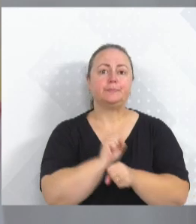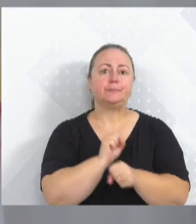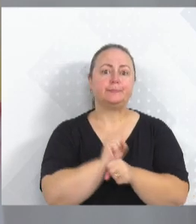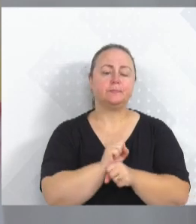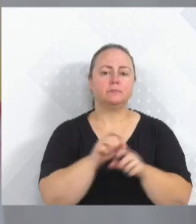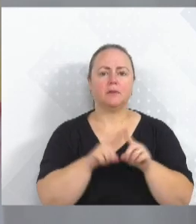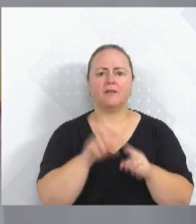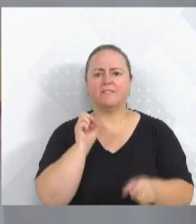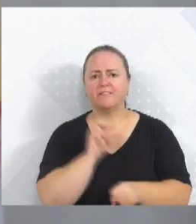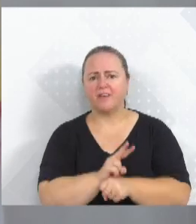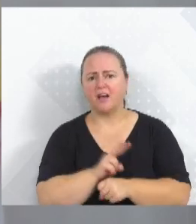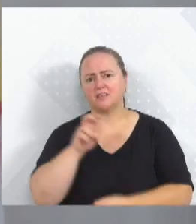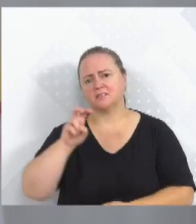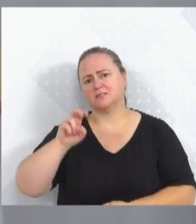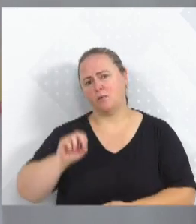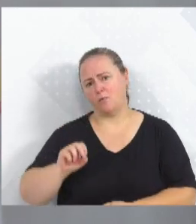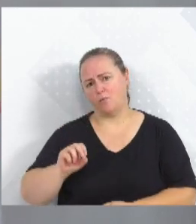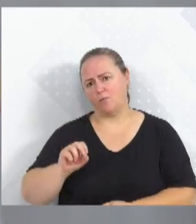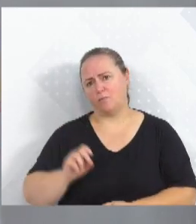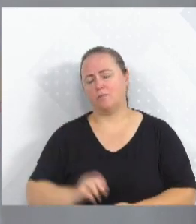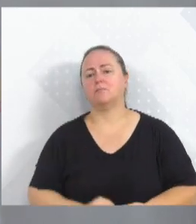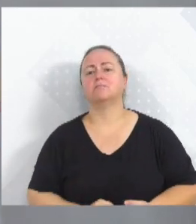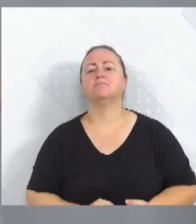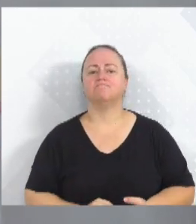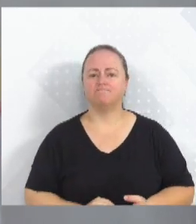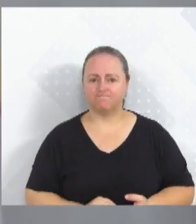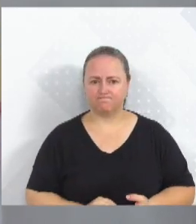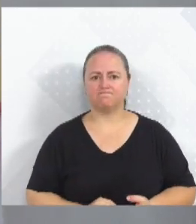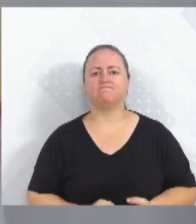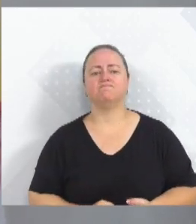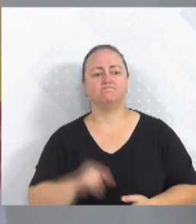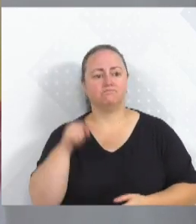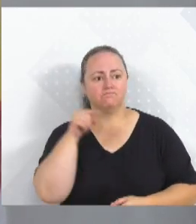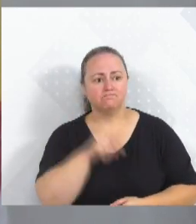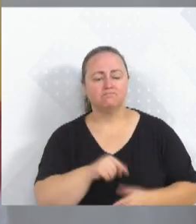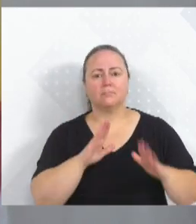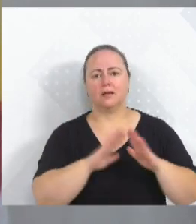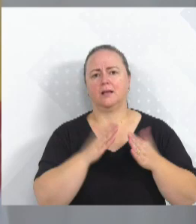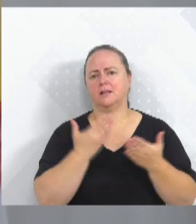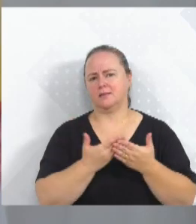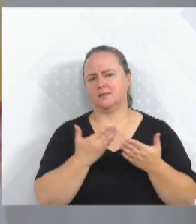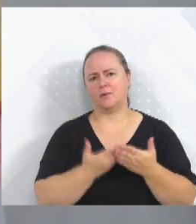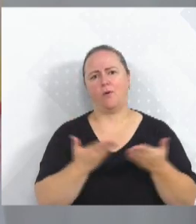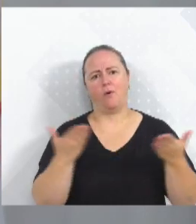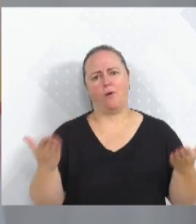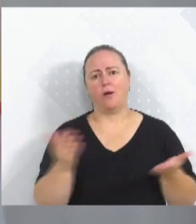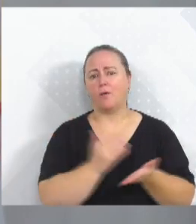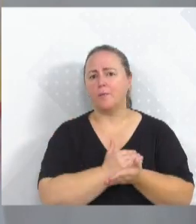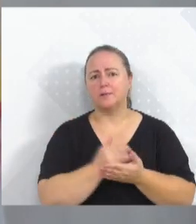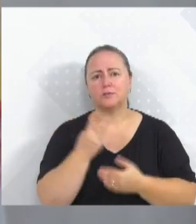E esse colégio já tinha botão de pânico desde 2018. Senhor presidente, seria esse o momento. Muito obrigado. Obrigado.